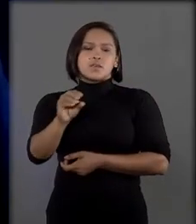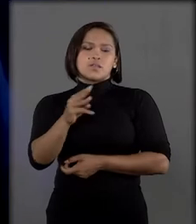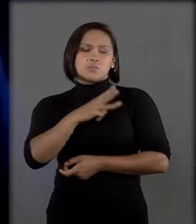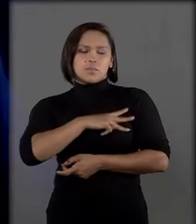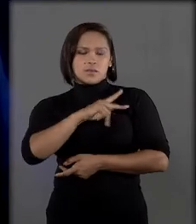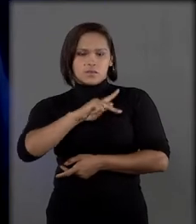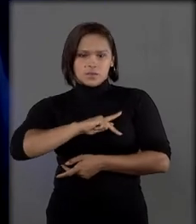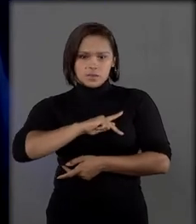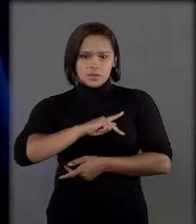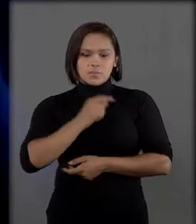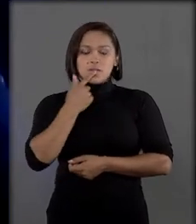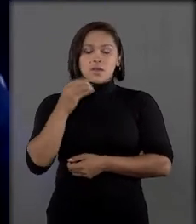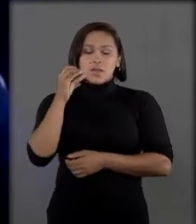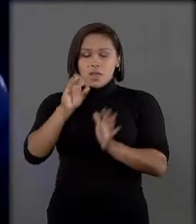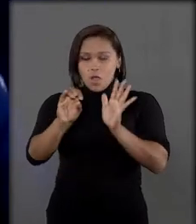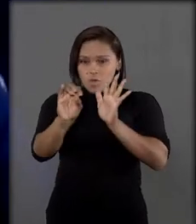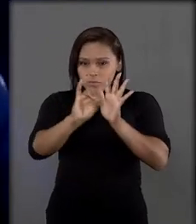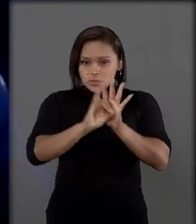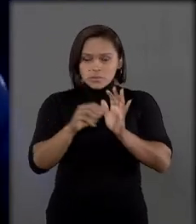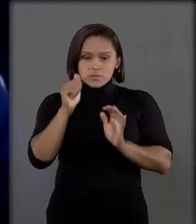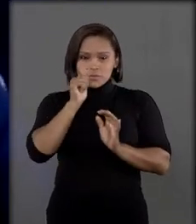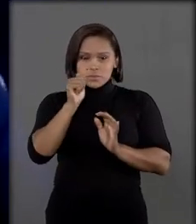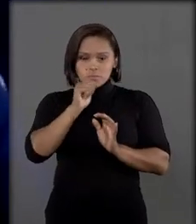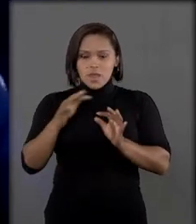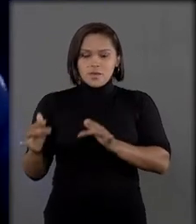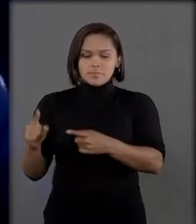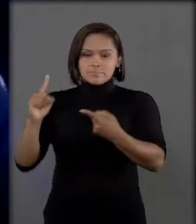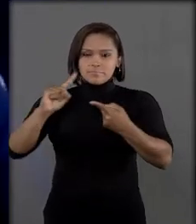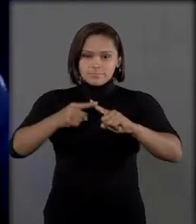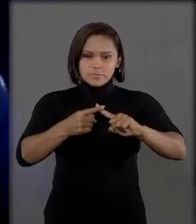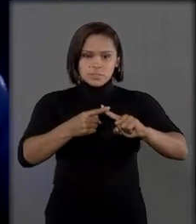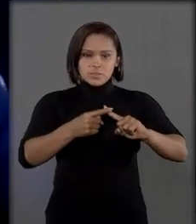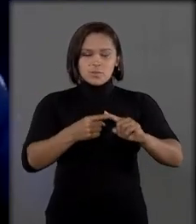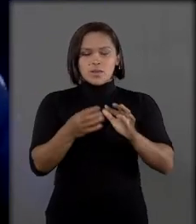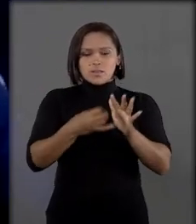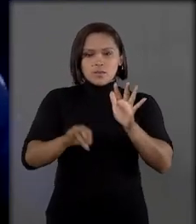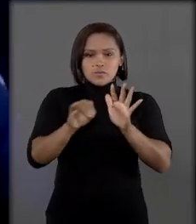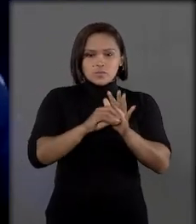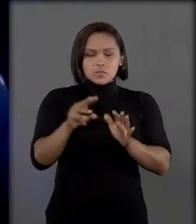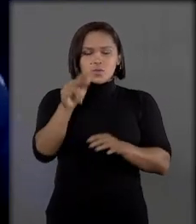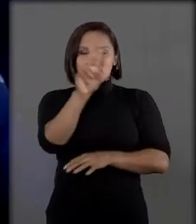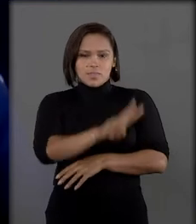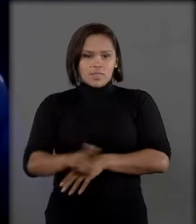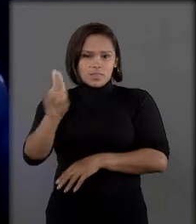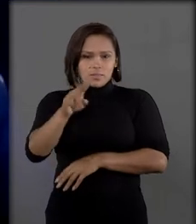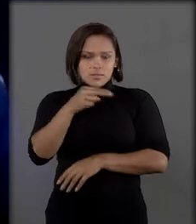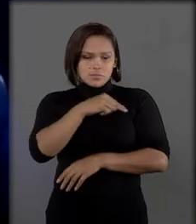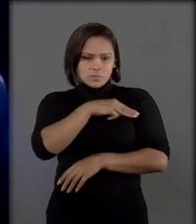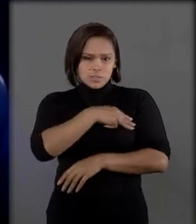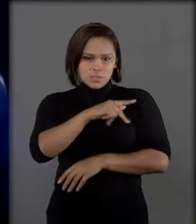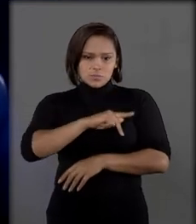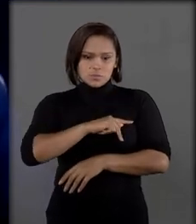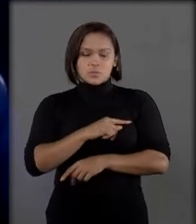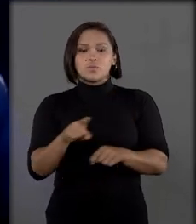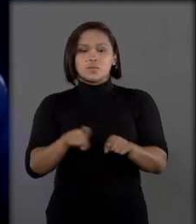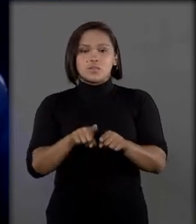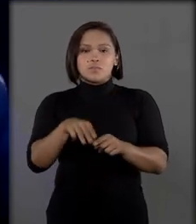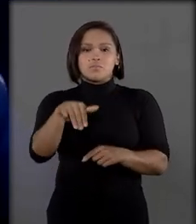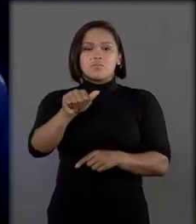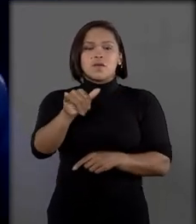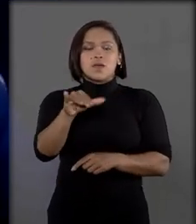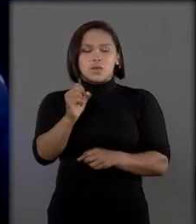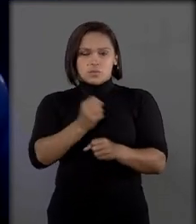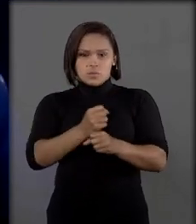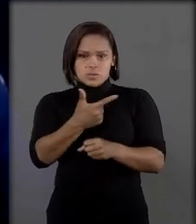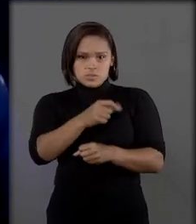Público criou a Ouvidoria das Mulheres, vinculada à Ouvidoria Nacional do Ministério Público em maio deste ano, com o